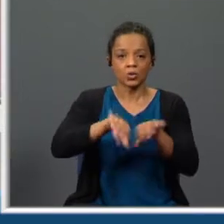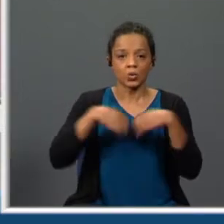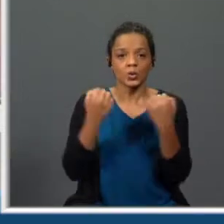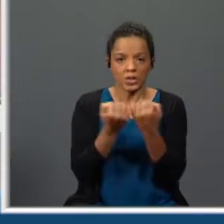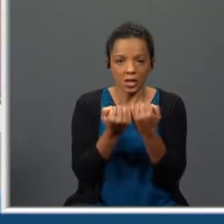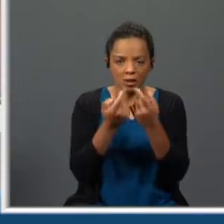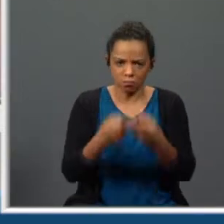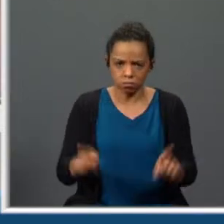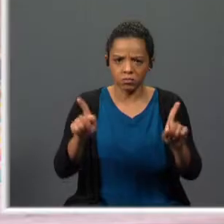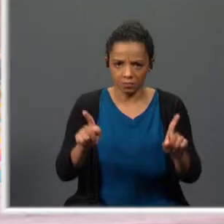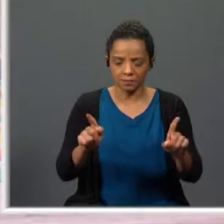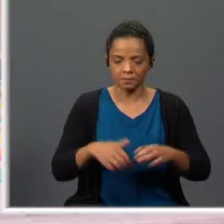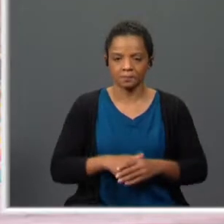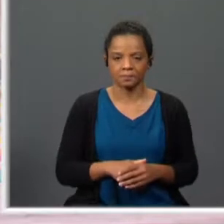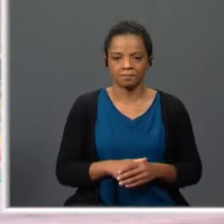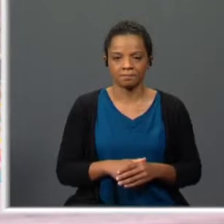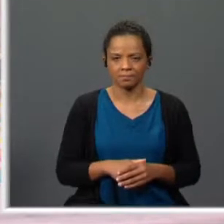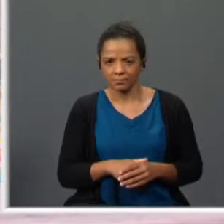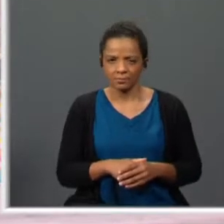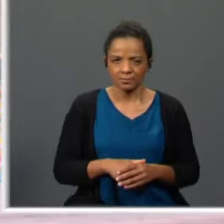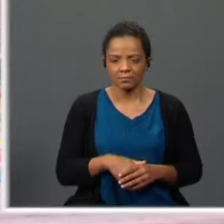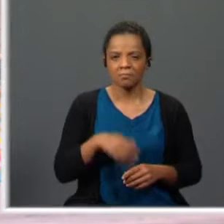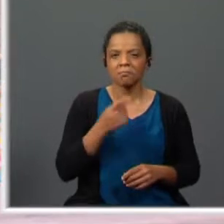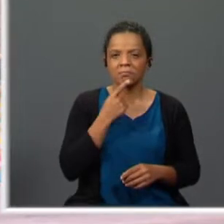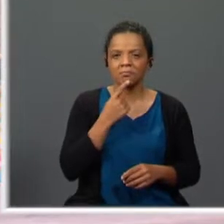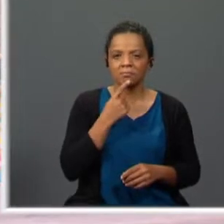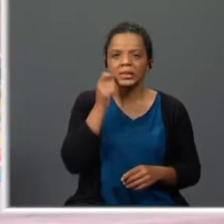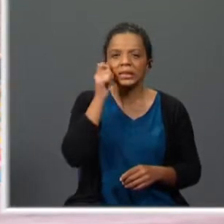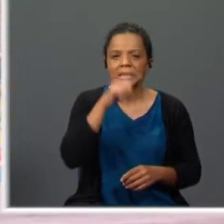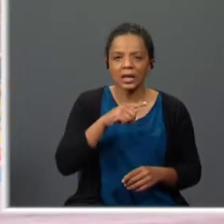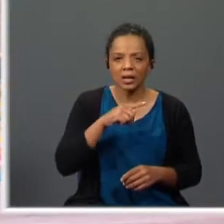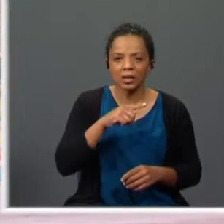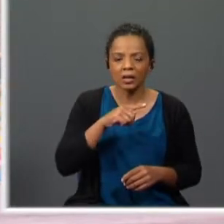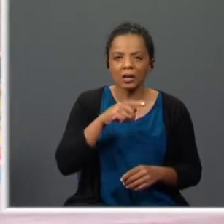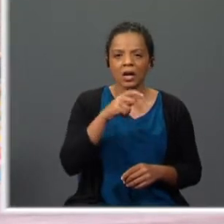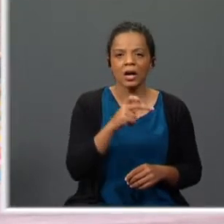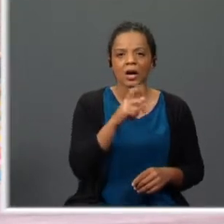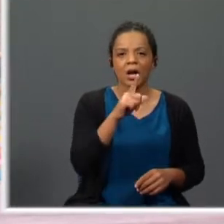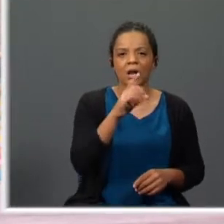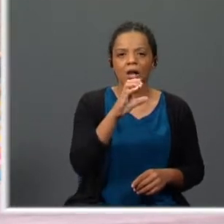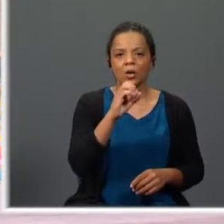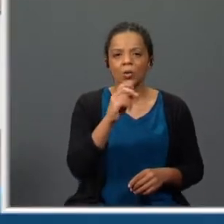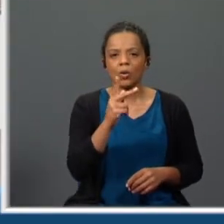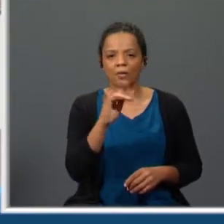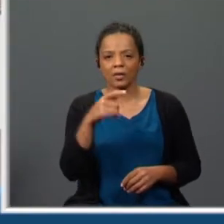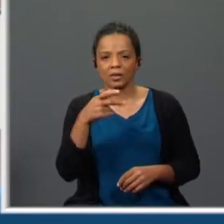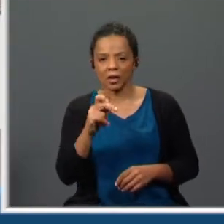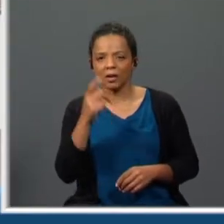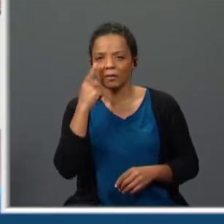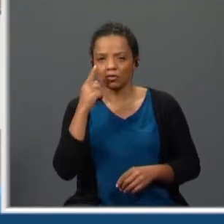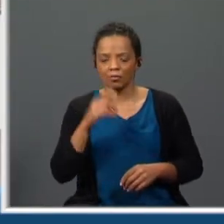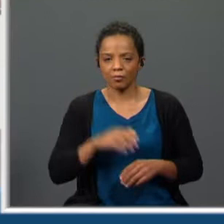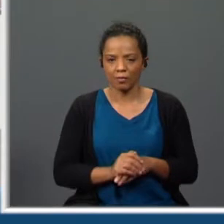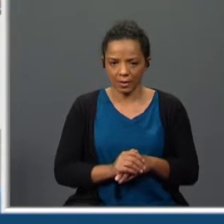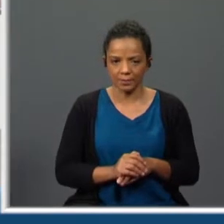diferentes. Consegues identificar ali quem é a Alcoviteira? Então vamos ver. As figuras